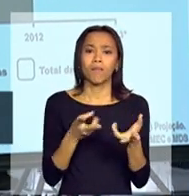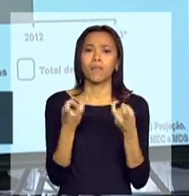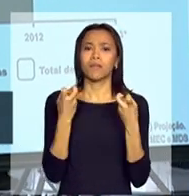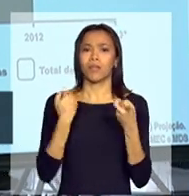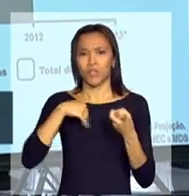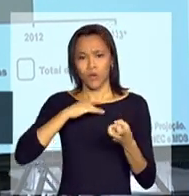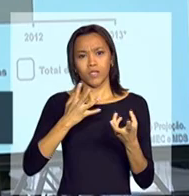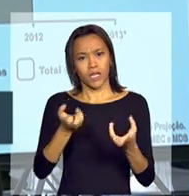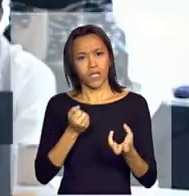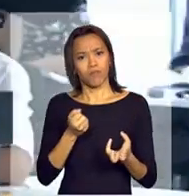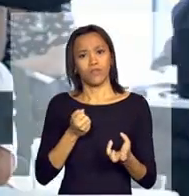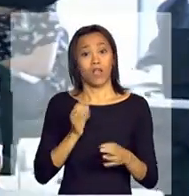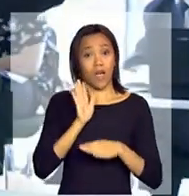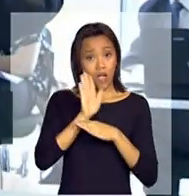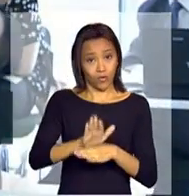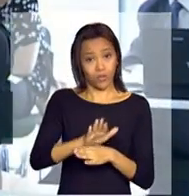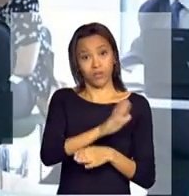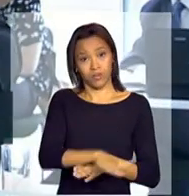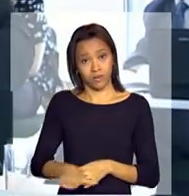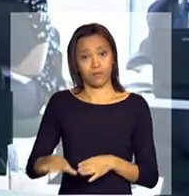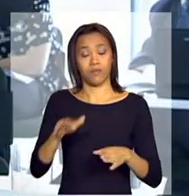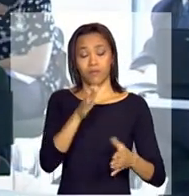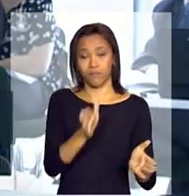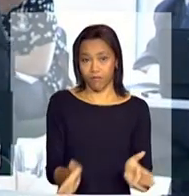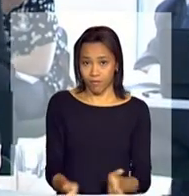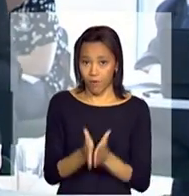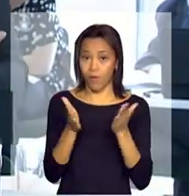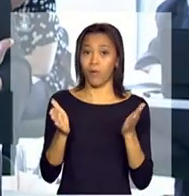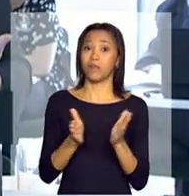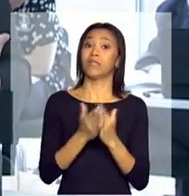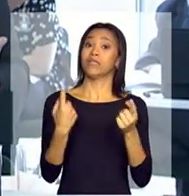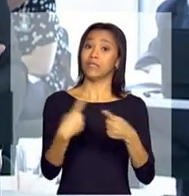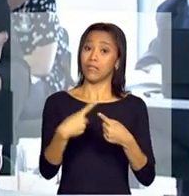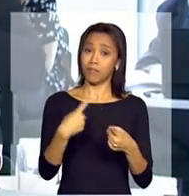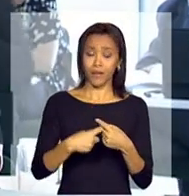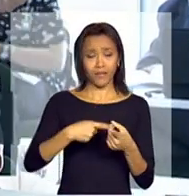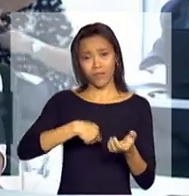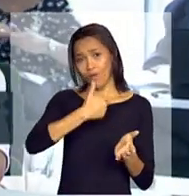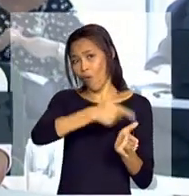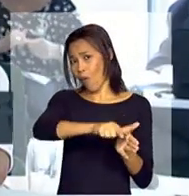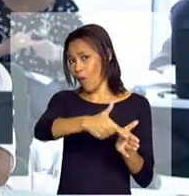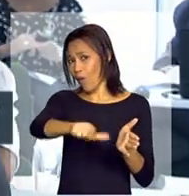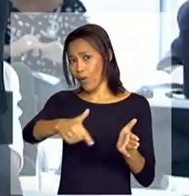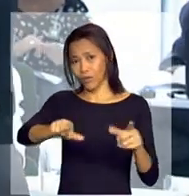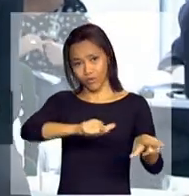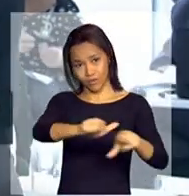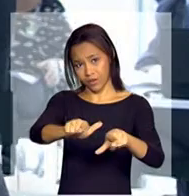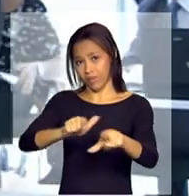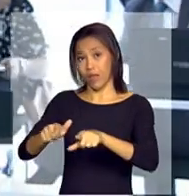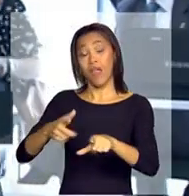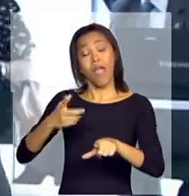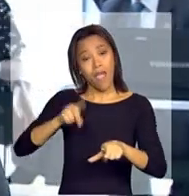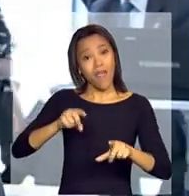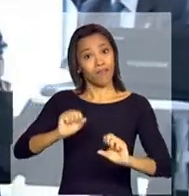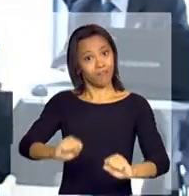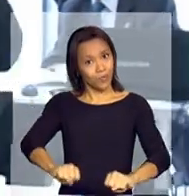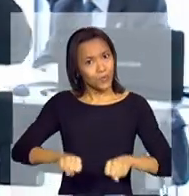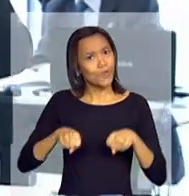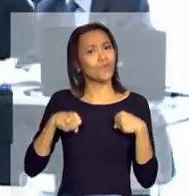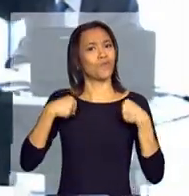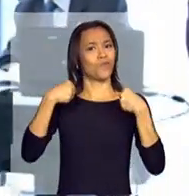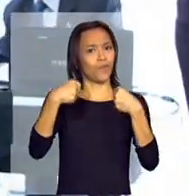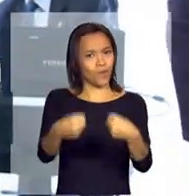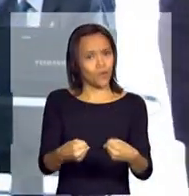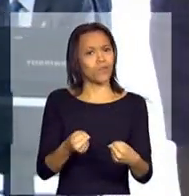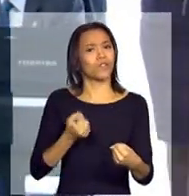nessas crianças pobres. E isso nós podemos tentar replicar nas nossas demais ações. Esse, eu acho que é um grande esforço que está para ser feito,